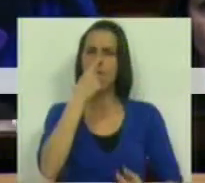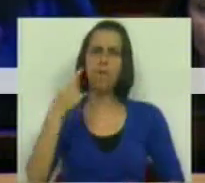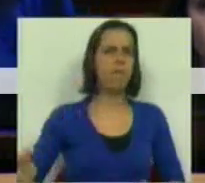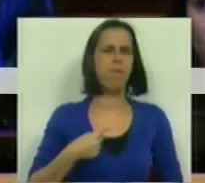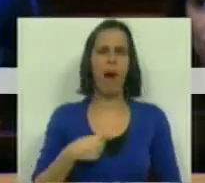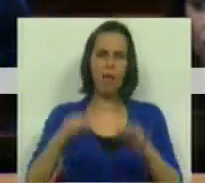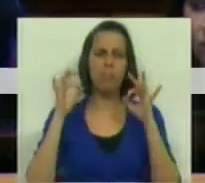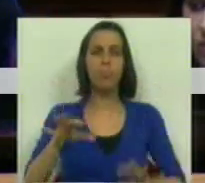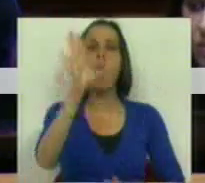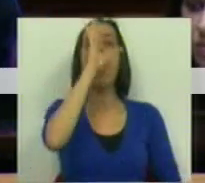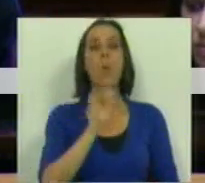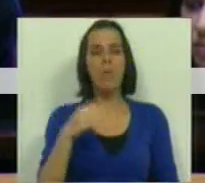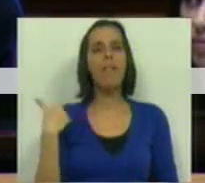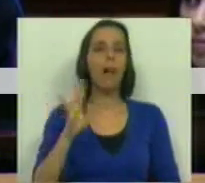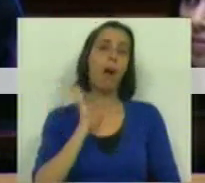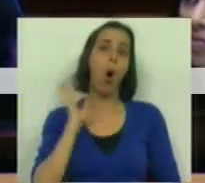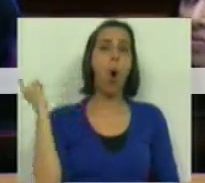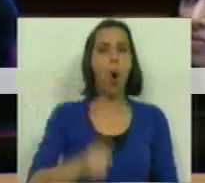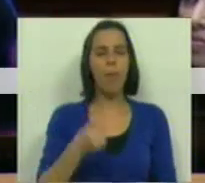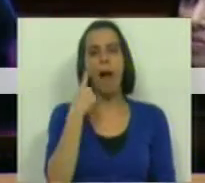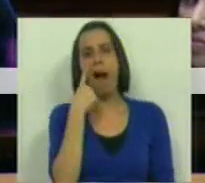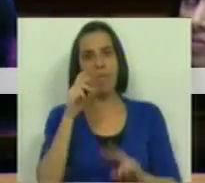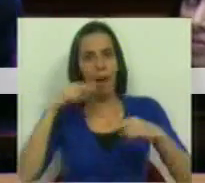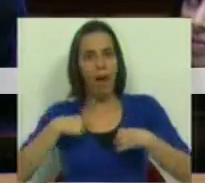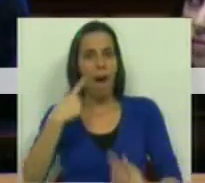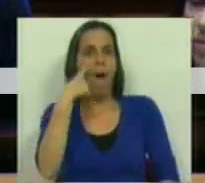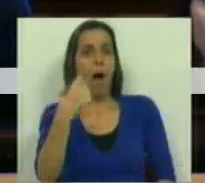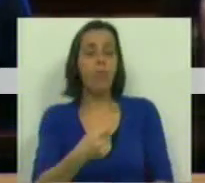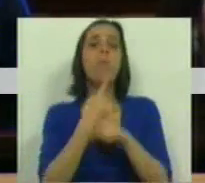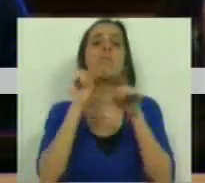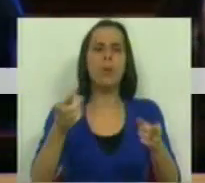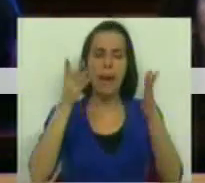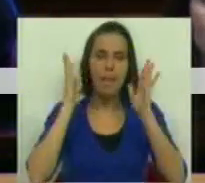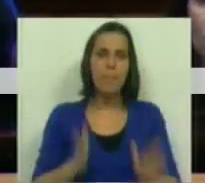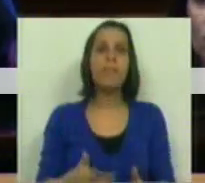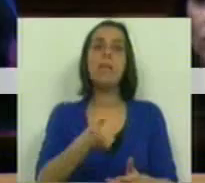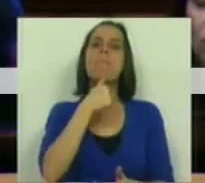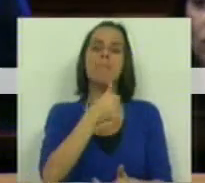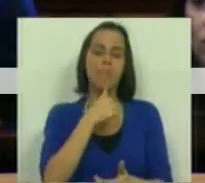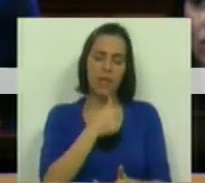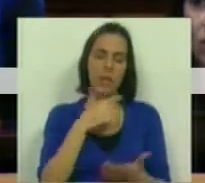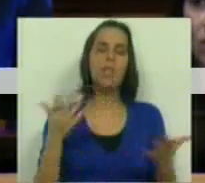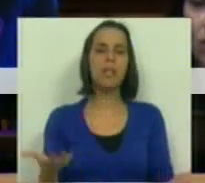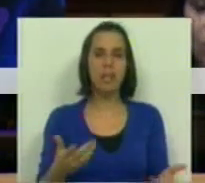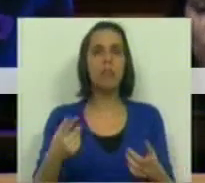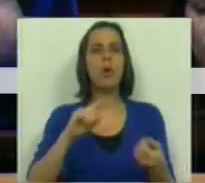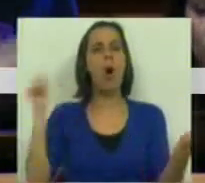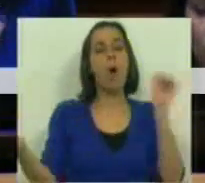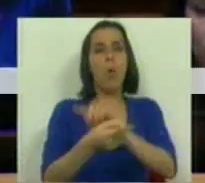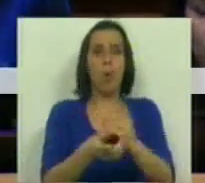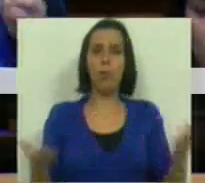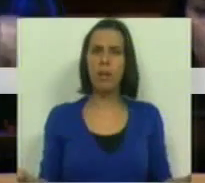falhanço e o Governo vai ser obrigado a reconhecer isso, porque são precisas medidas que vão em sentido